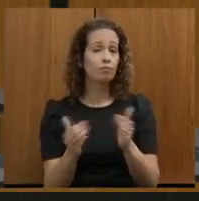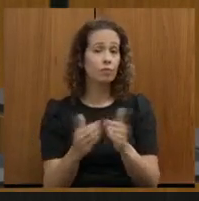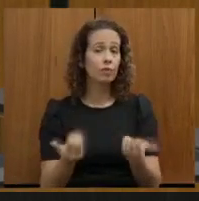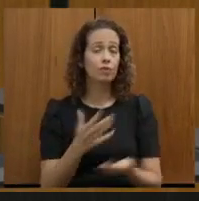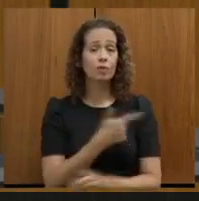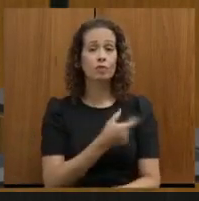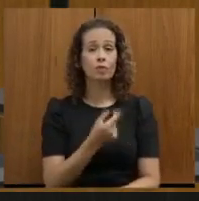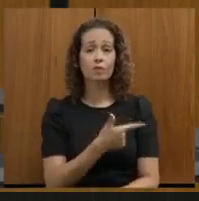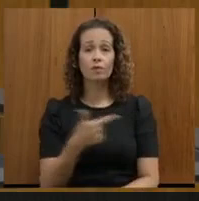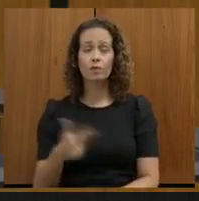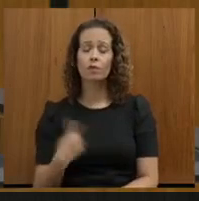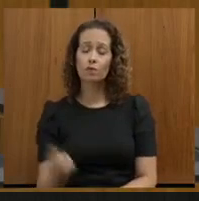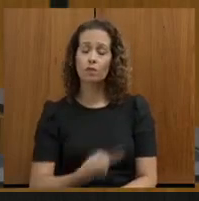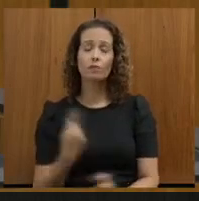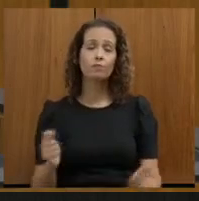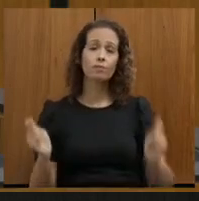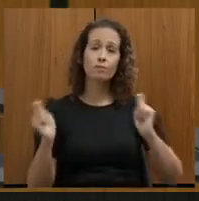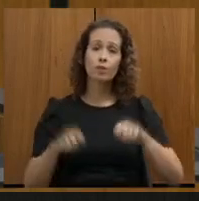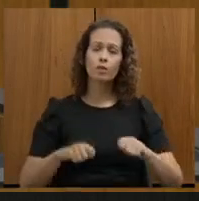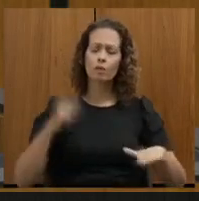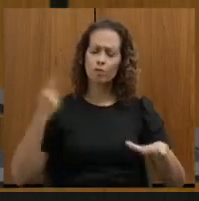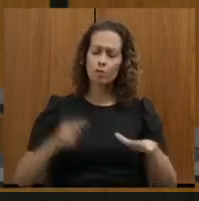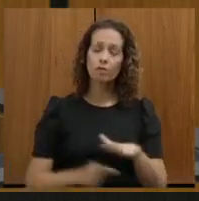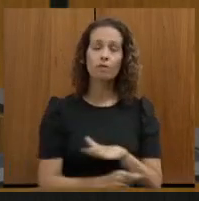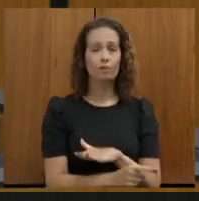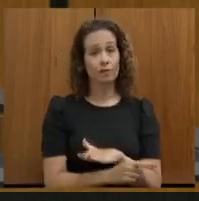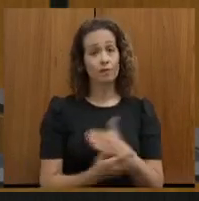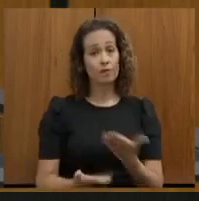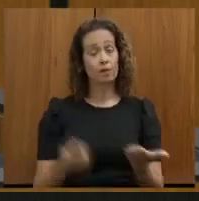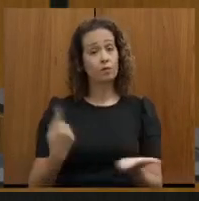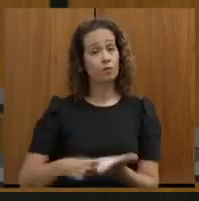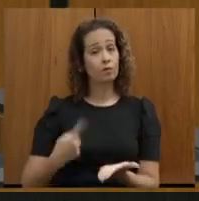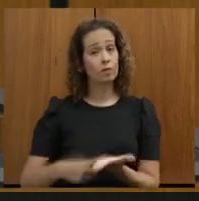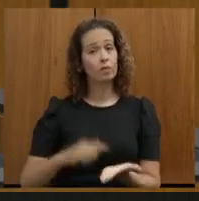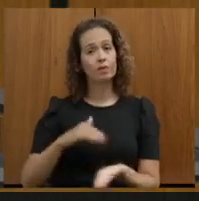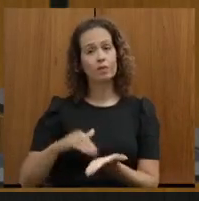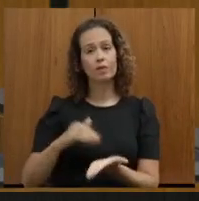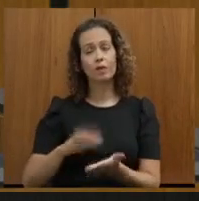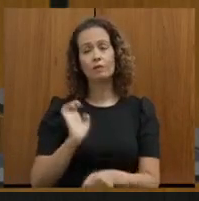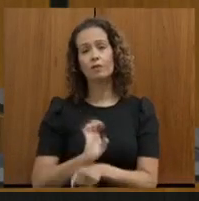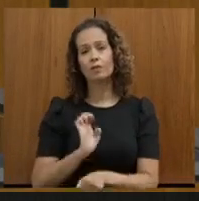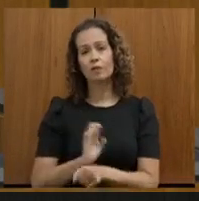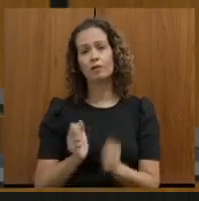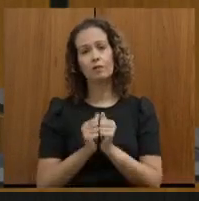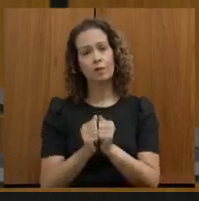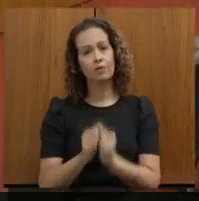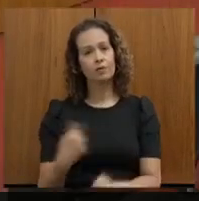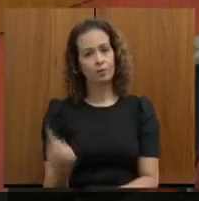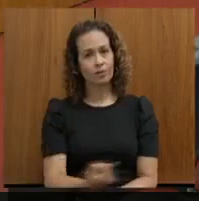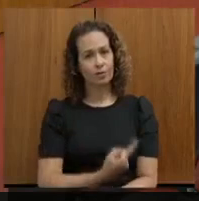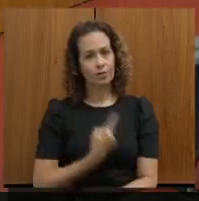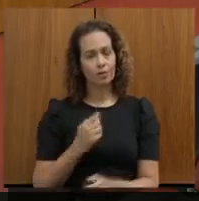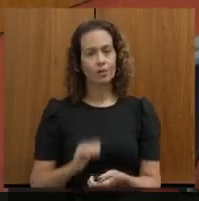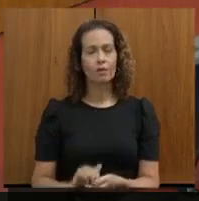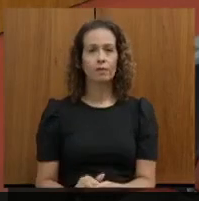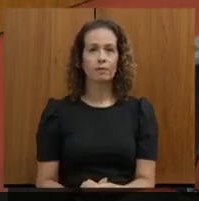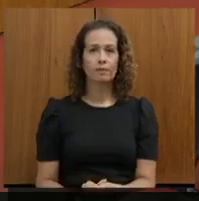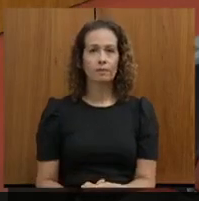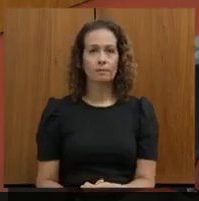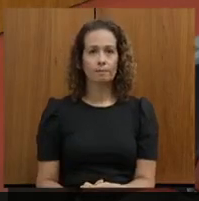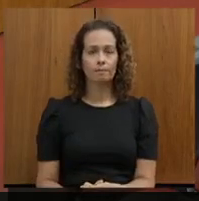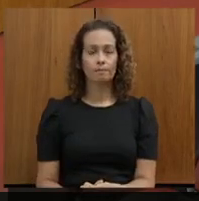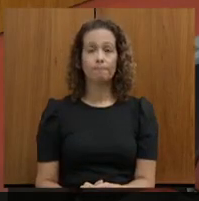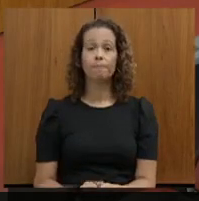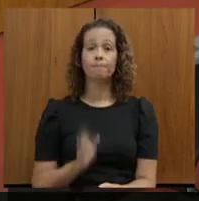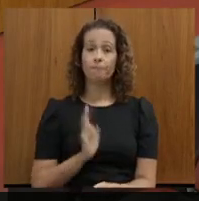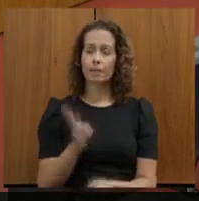em 2022, nós possamos aprofundar com o compromisso do secretário de Estado de estar conosco. Sempre